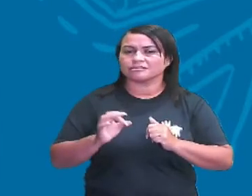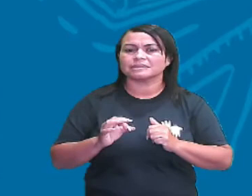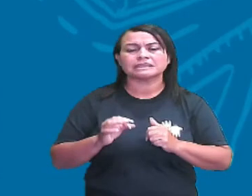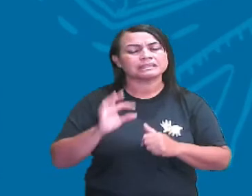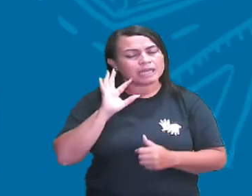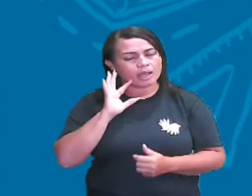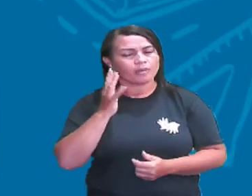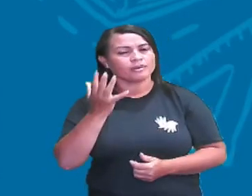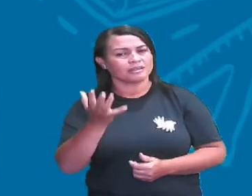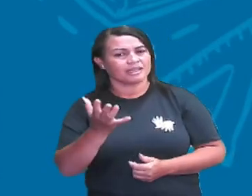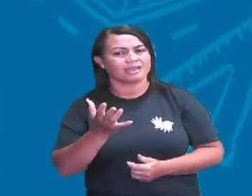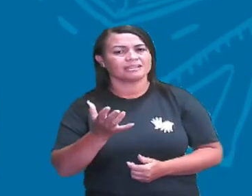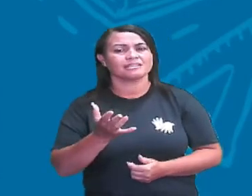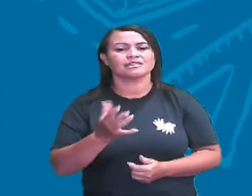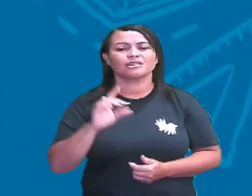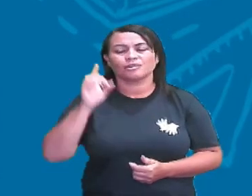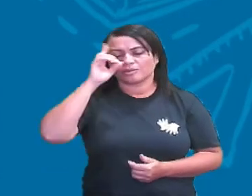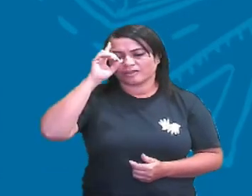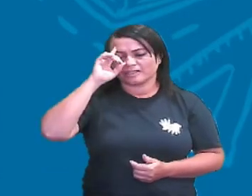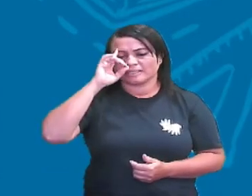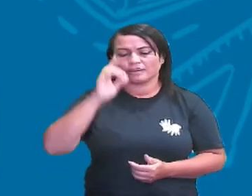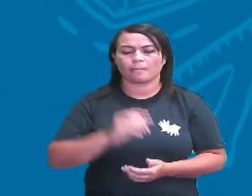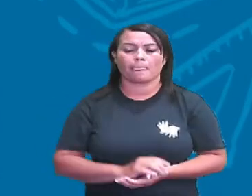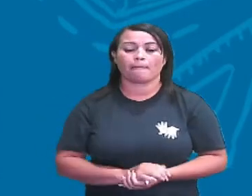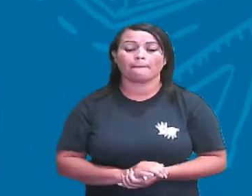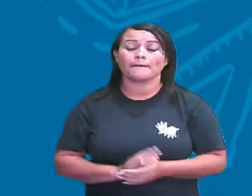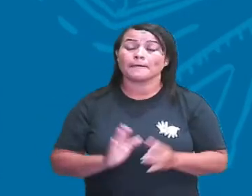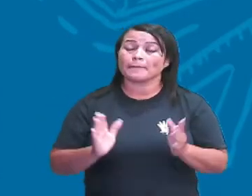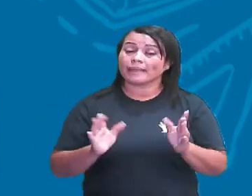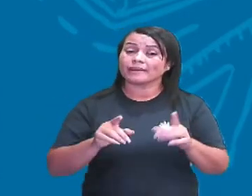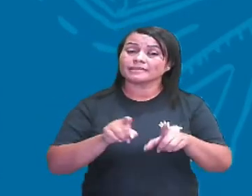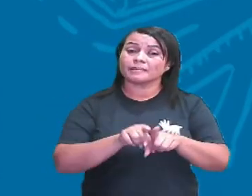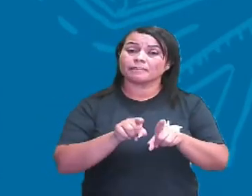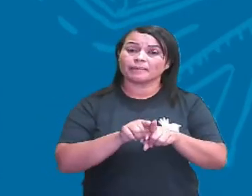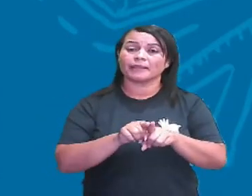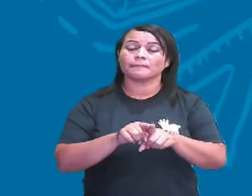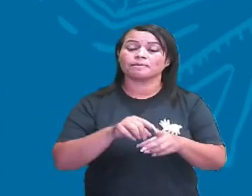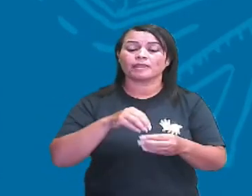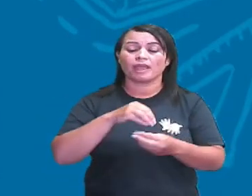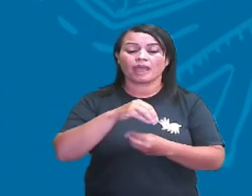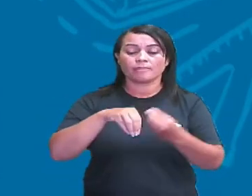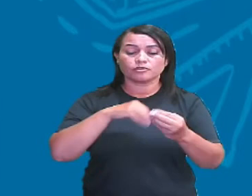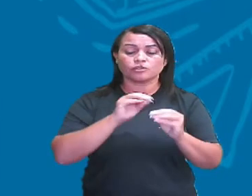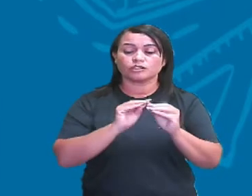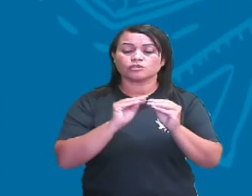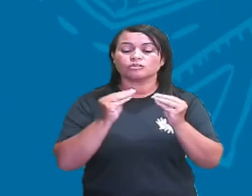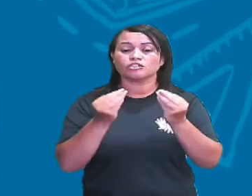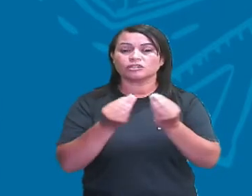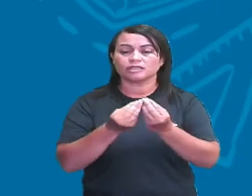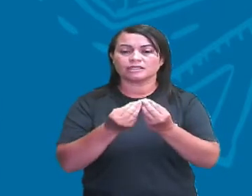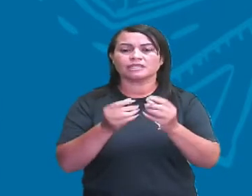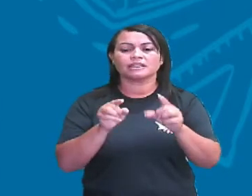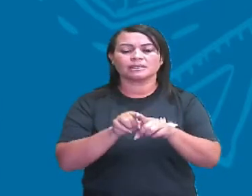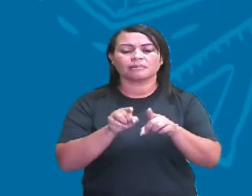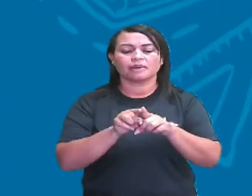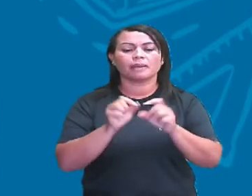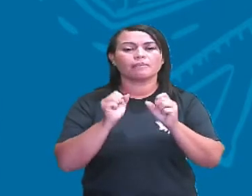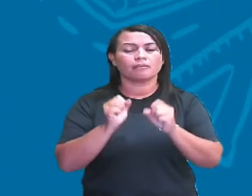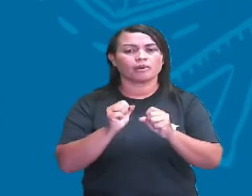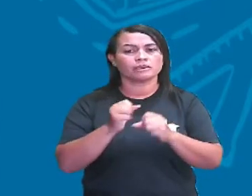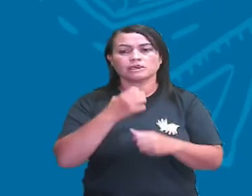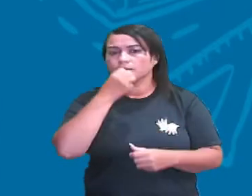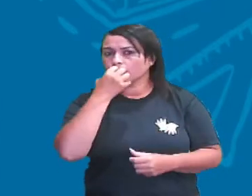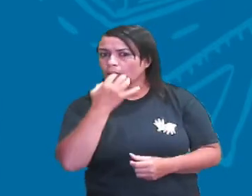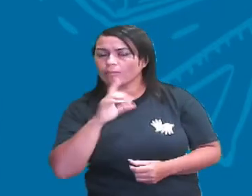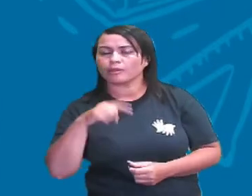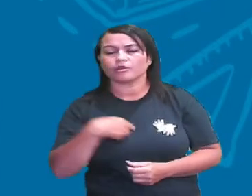É isso que acontece, esse princípio no nosso dia a dia. Mas também, a mistura de substâncias pode ser benéfica para o nosso